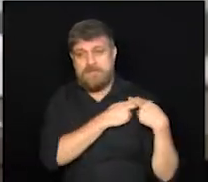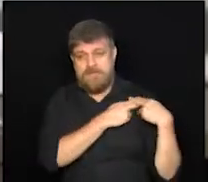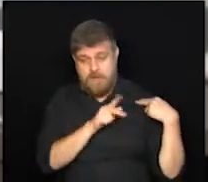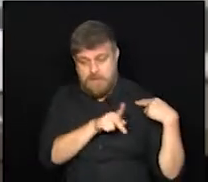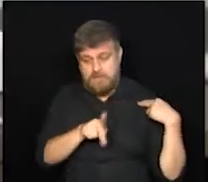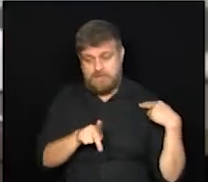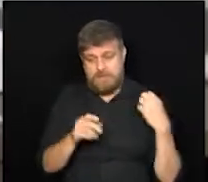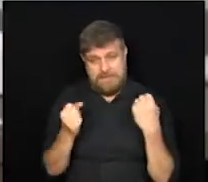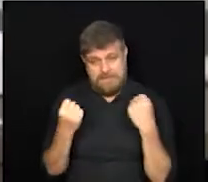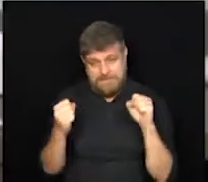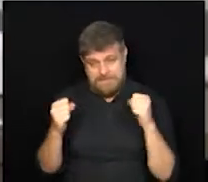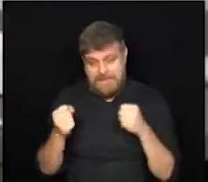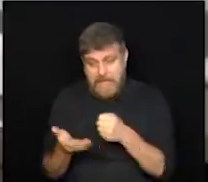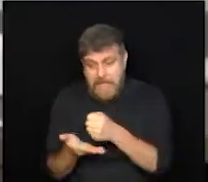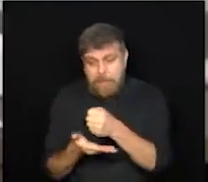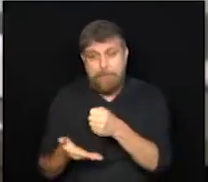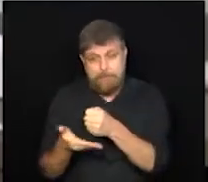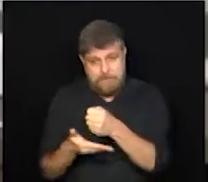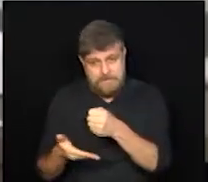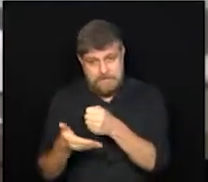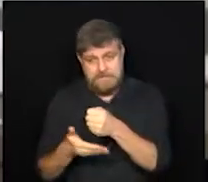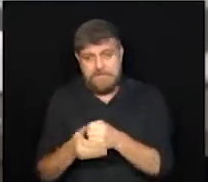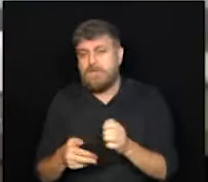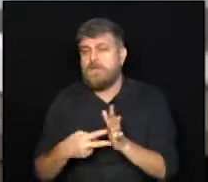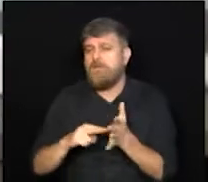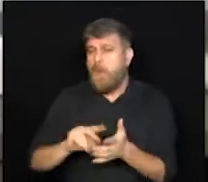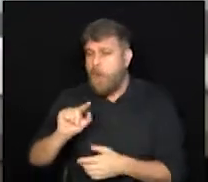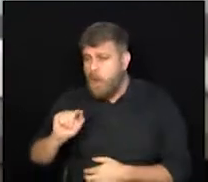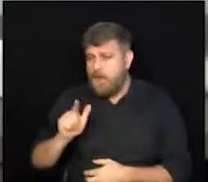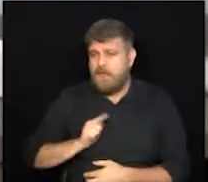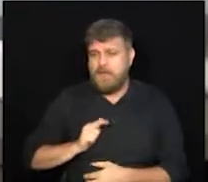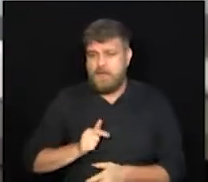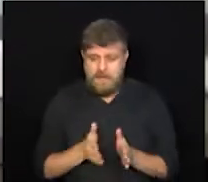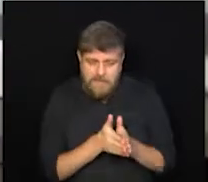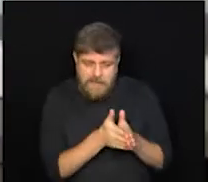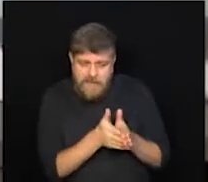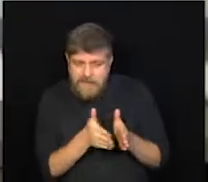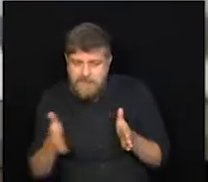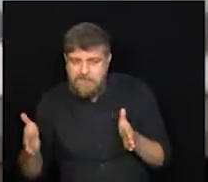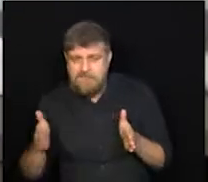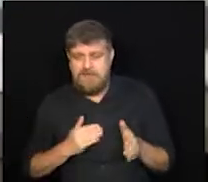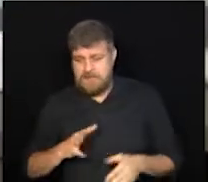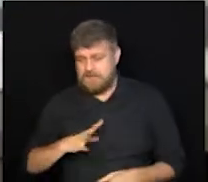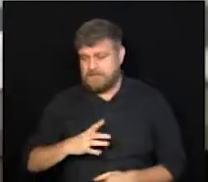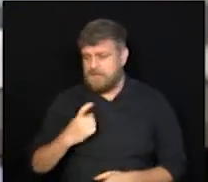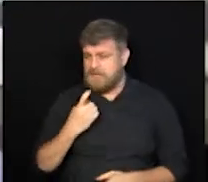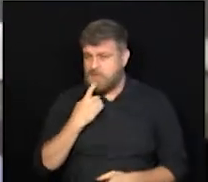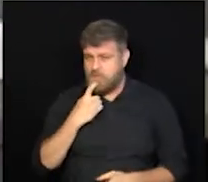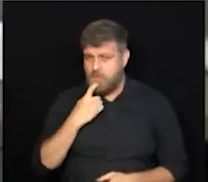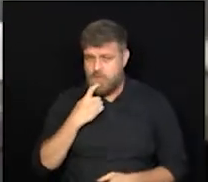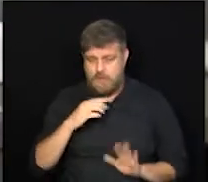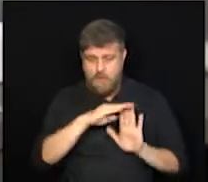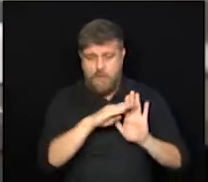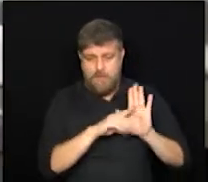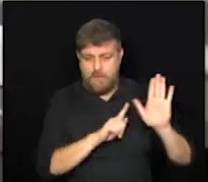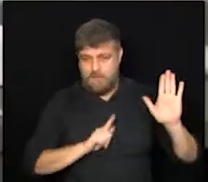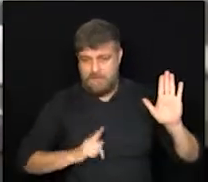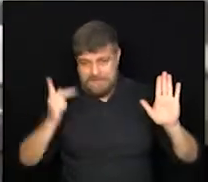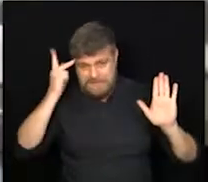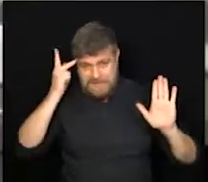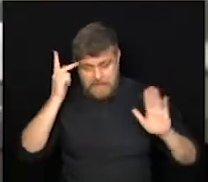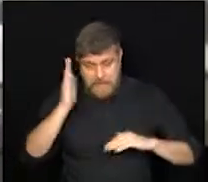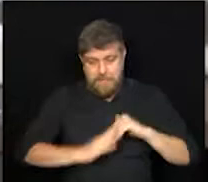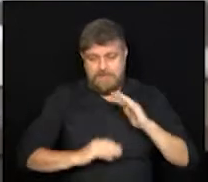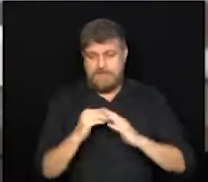O que isso dizer? Que independente da fase que a cidade esteja ou o estado, a prática de atividade